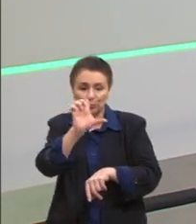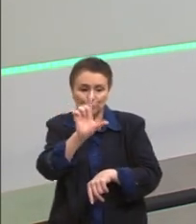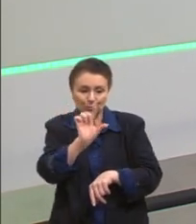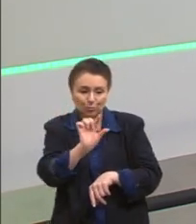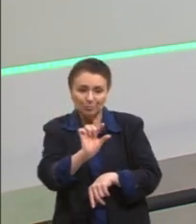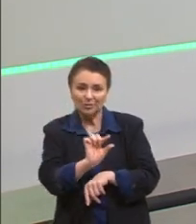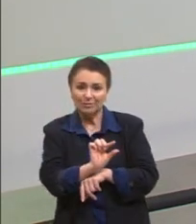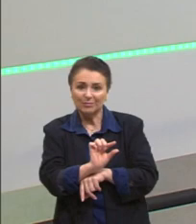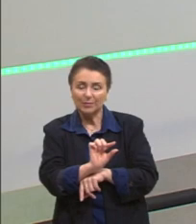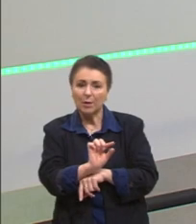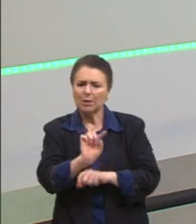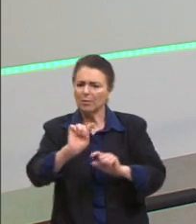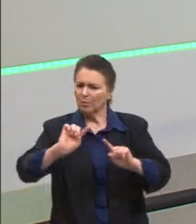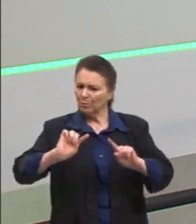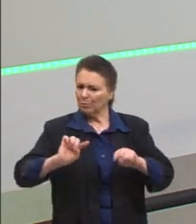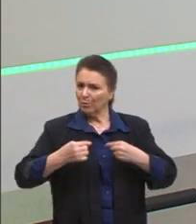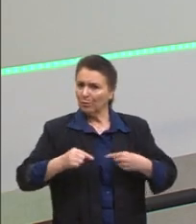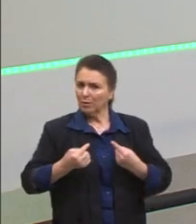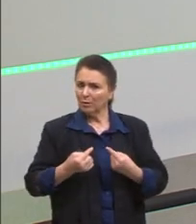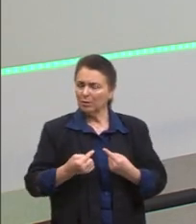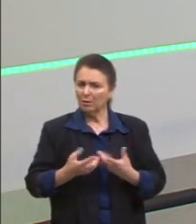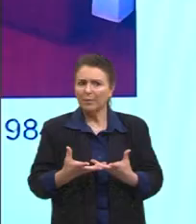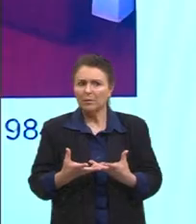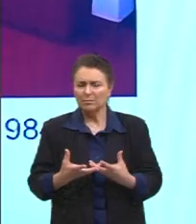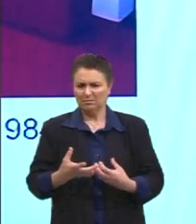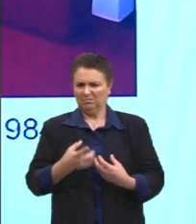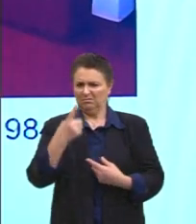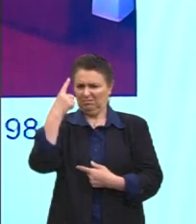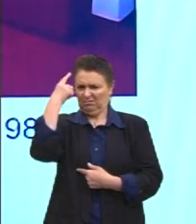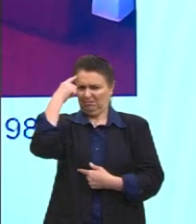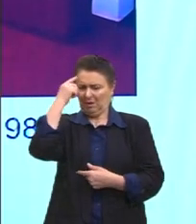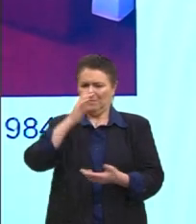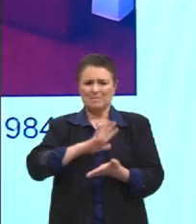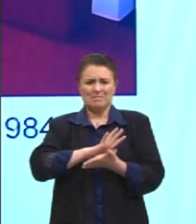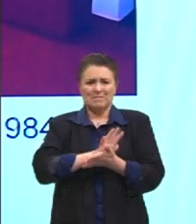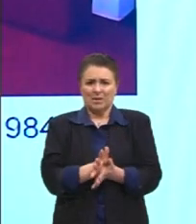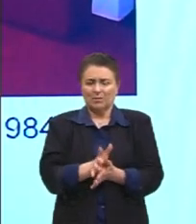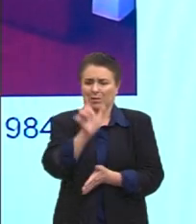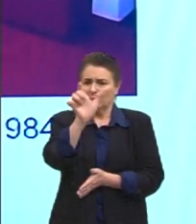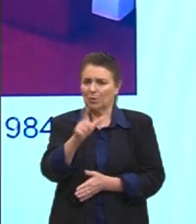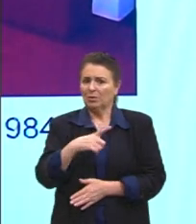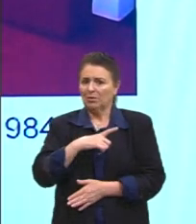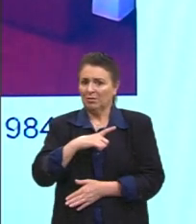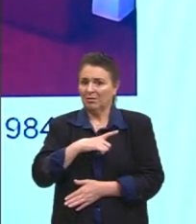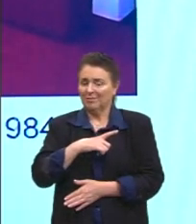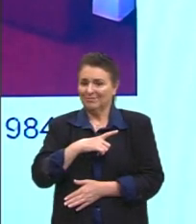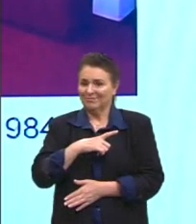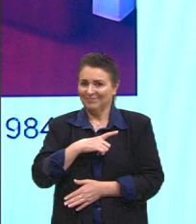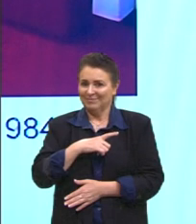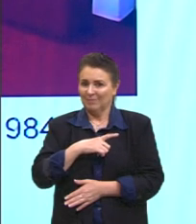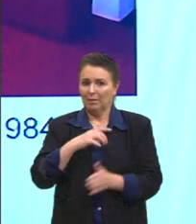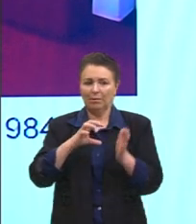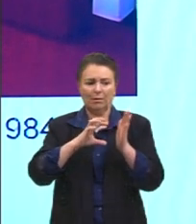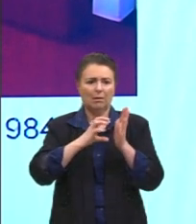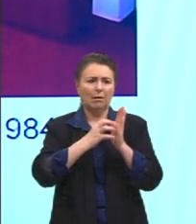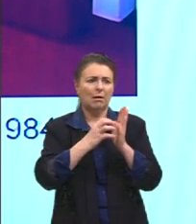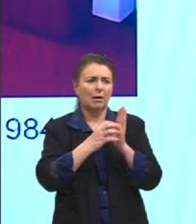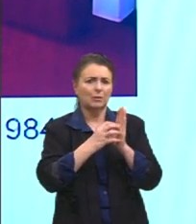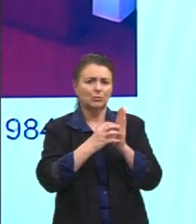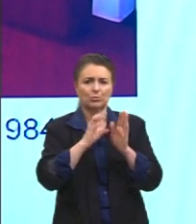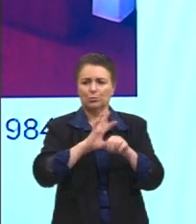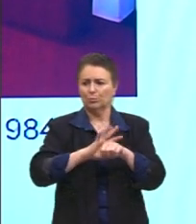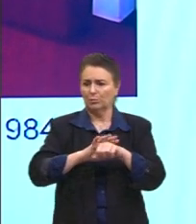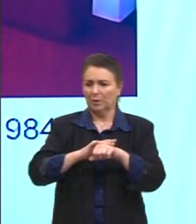ele também provoca para esse tabu, assim, que existia com relação à questão da AIDS, do sujeito